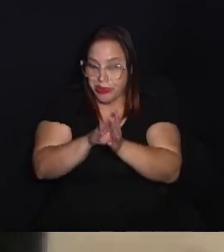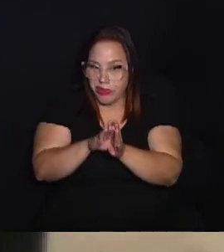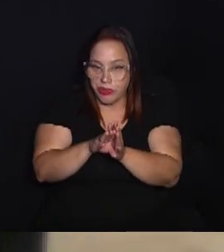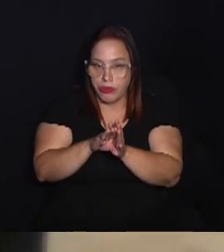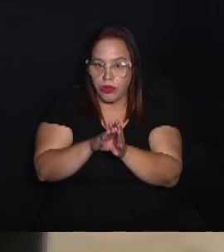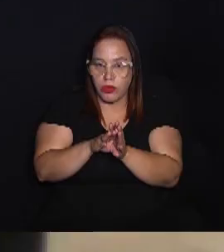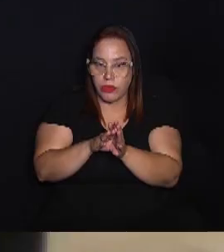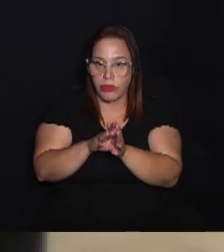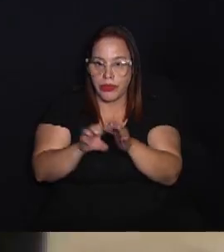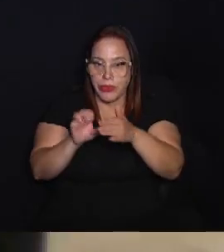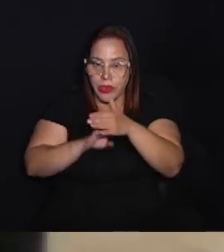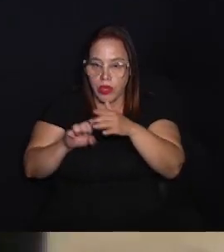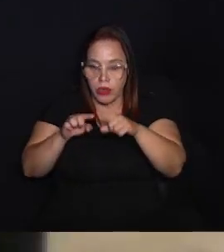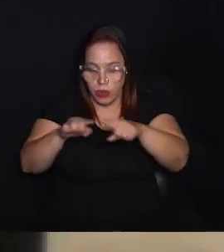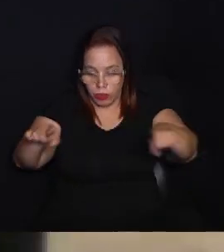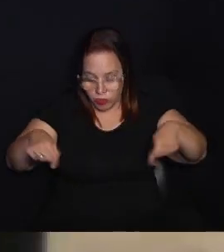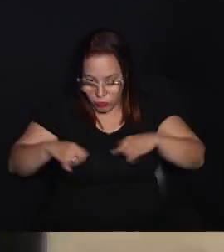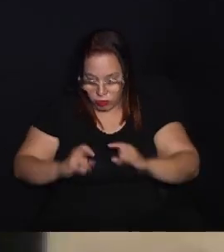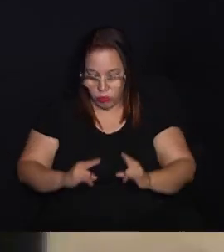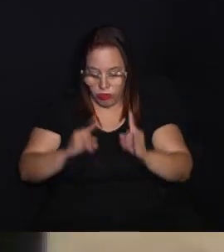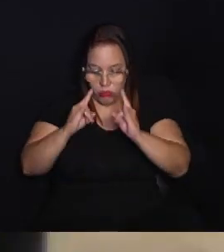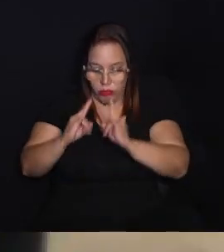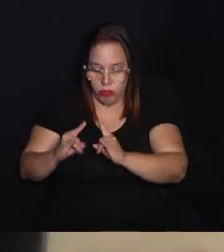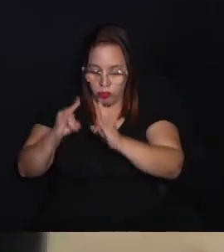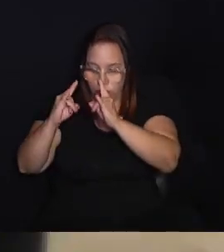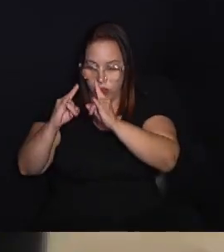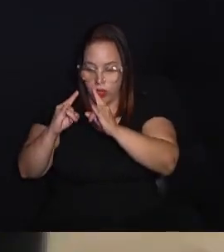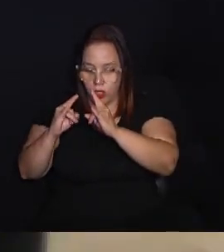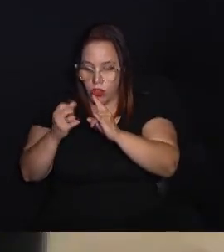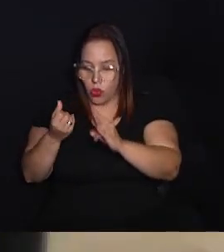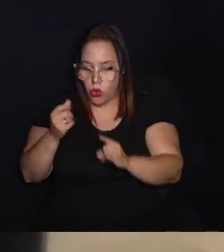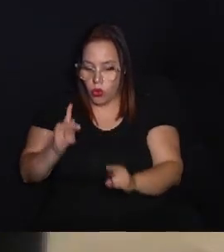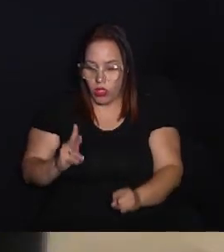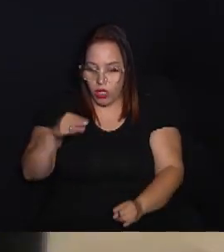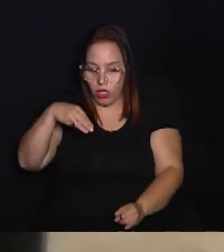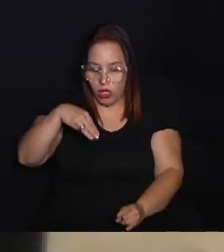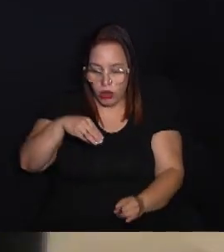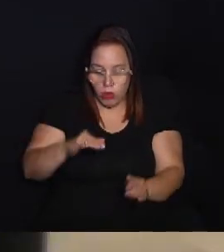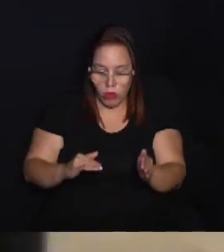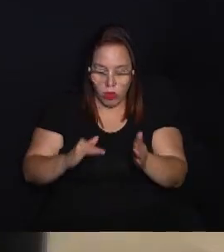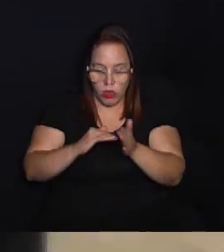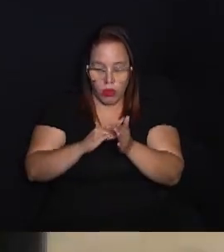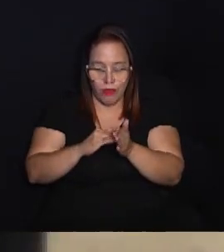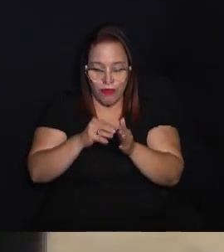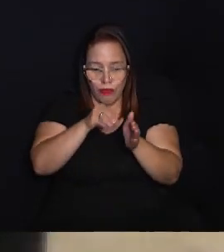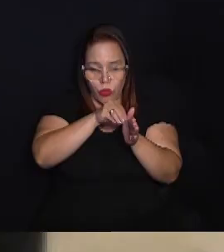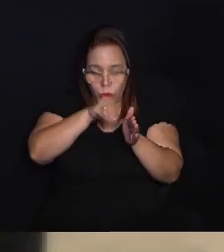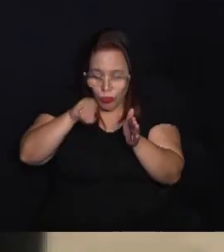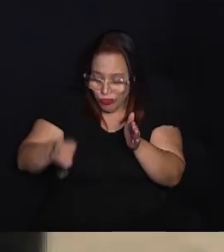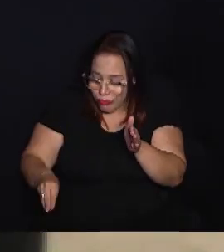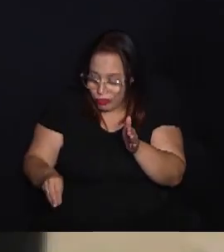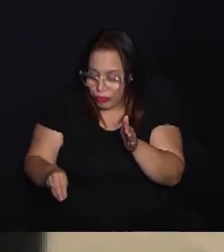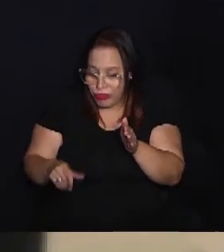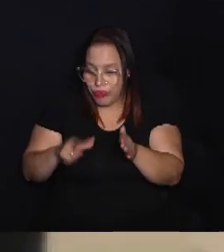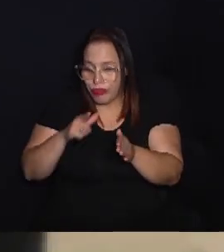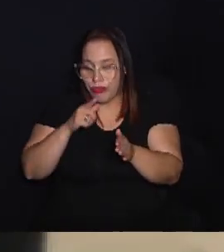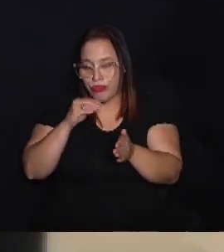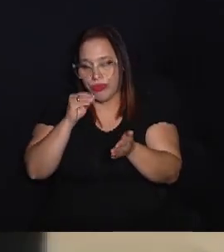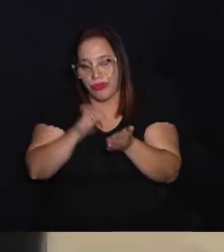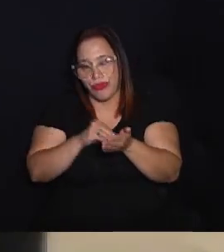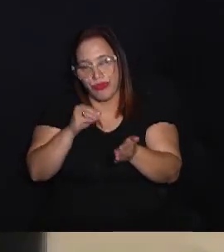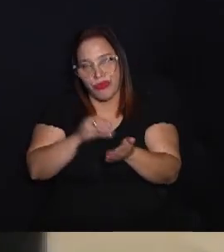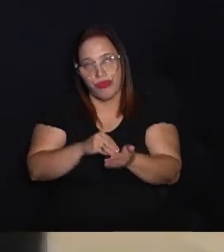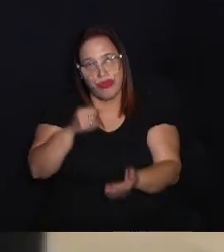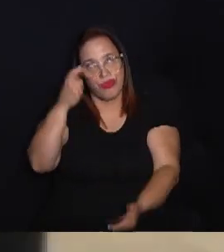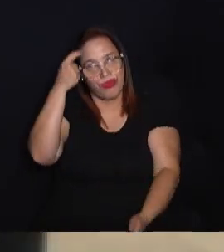água chegou a uma empresa, a condomínio, a uma residência, do hidrômetro para dentro também existe um enorme desperdício, né? Seja por falta de